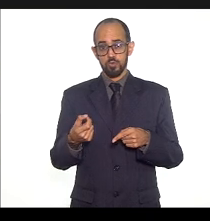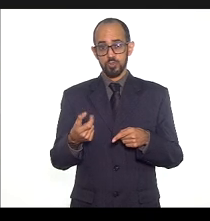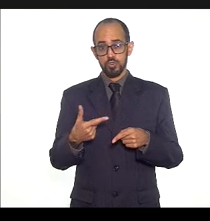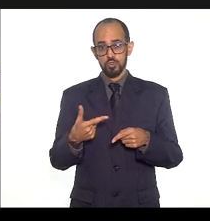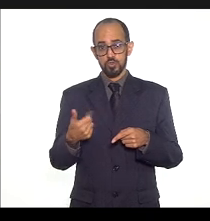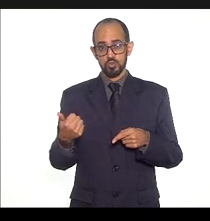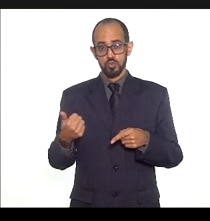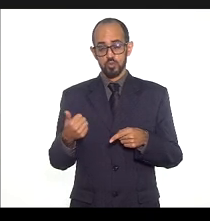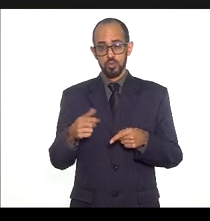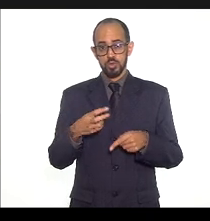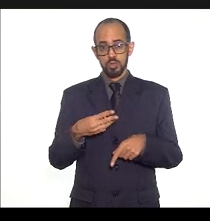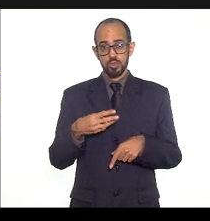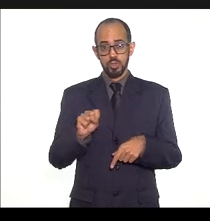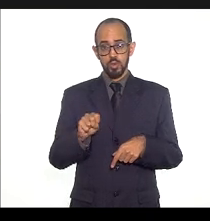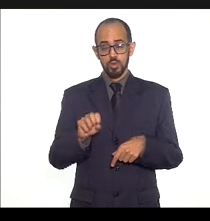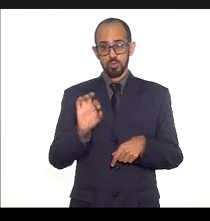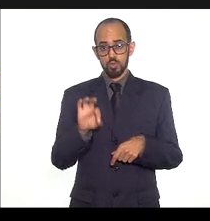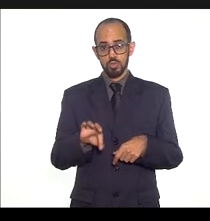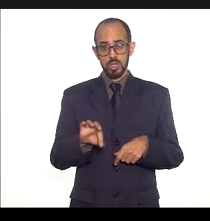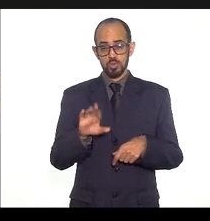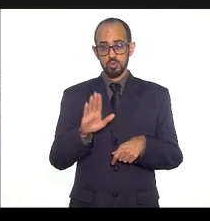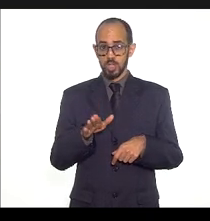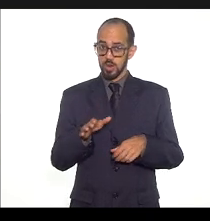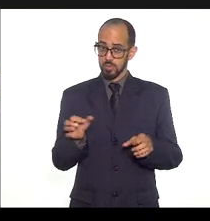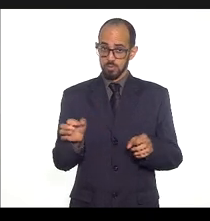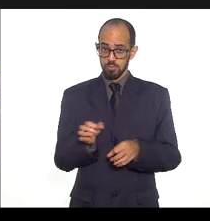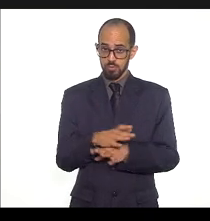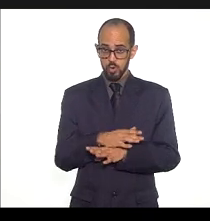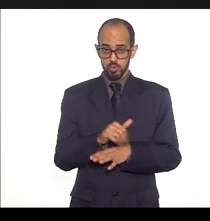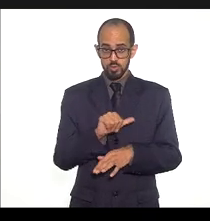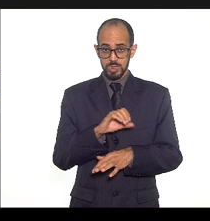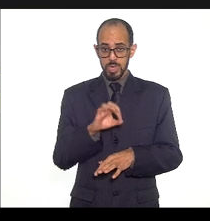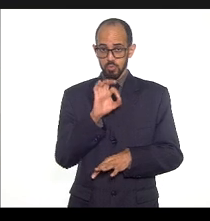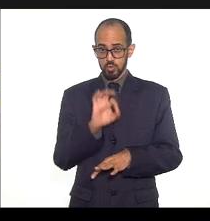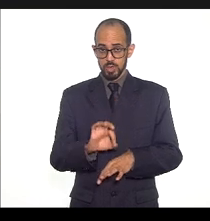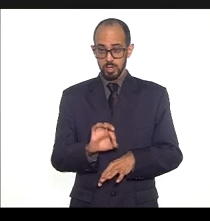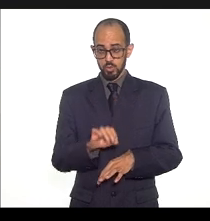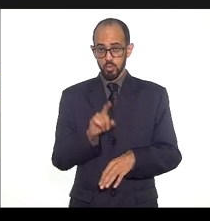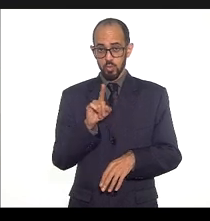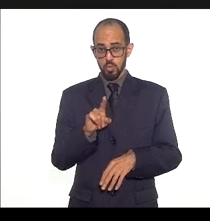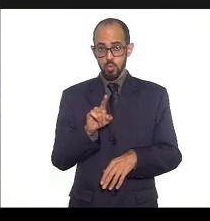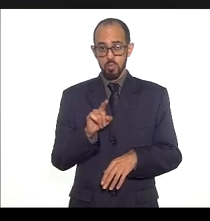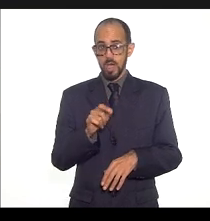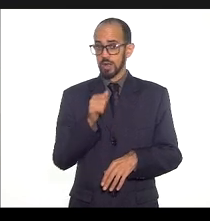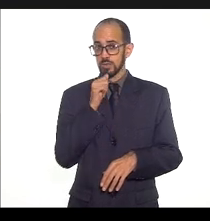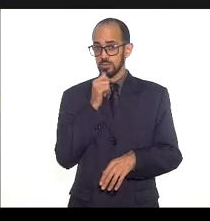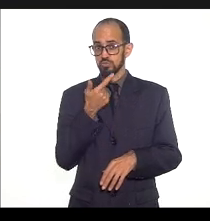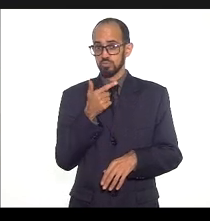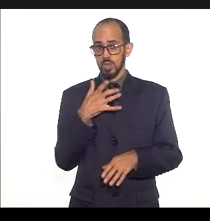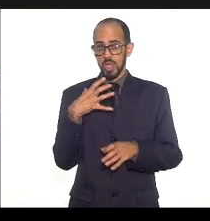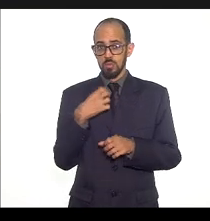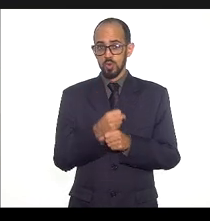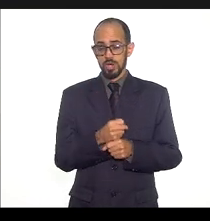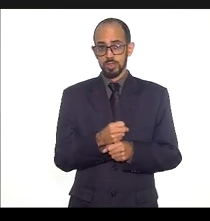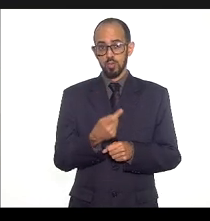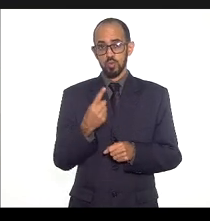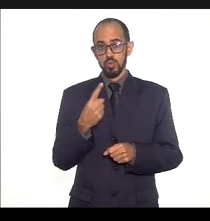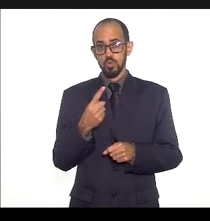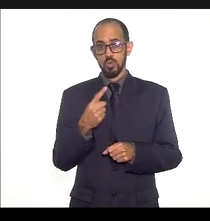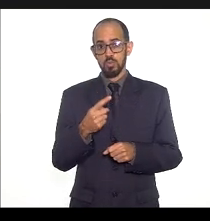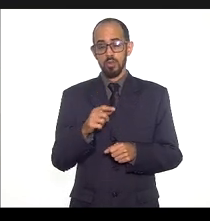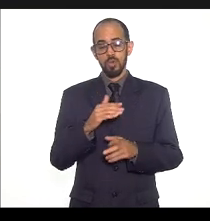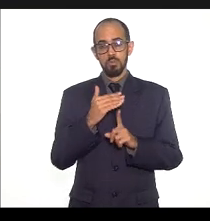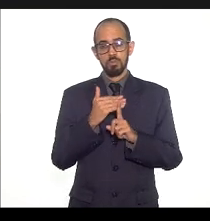% foram cumpridas integralmente no primeiro quadrimestre do ano uma meta ficou sem apuração e uma meta foi considerada